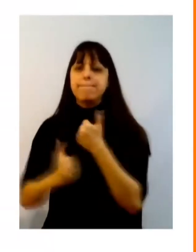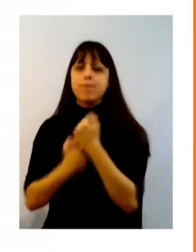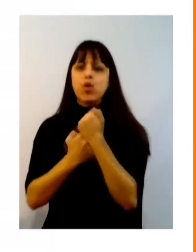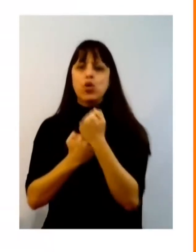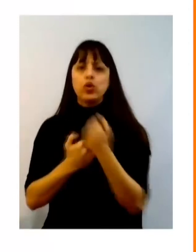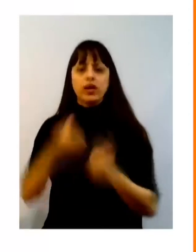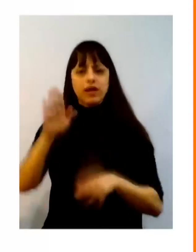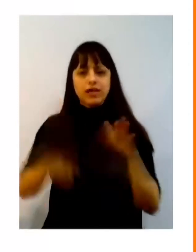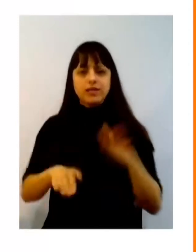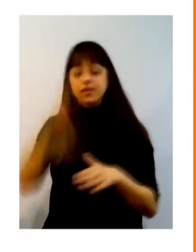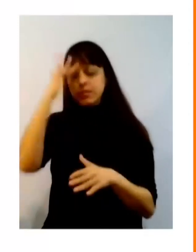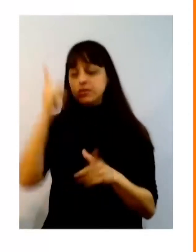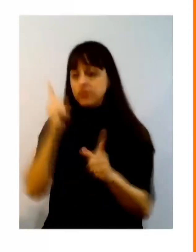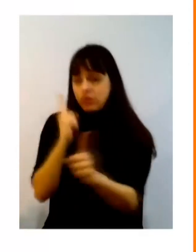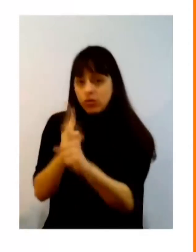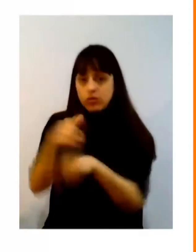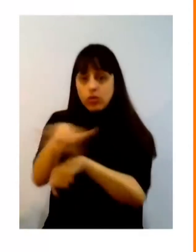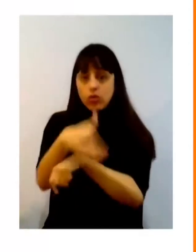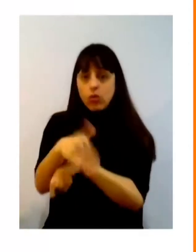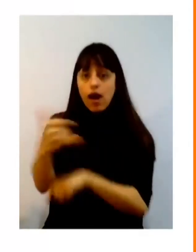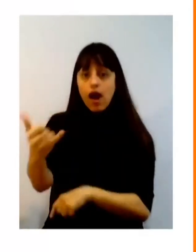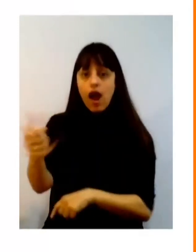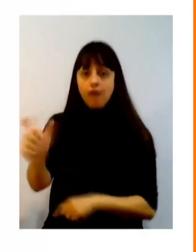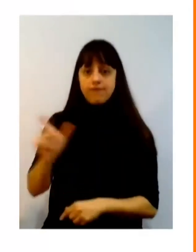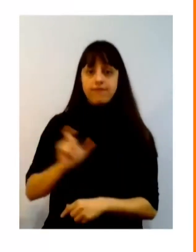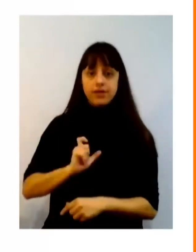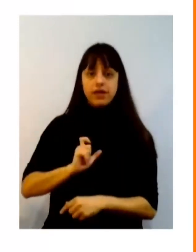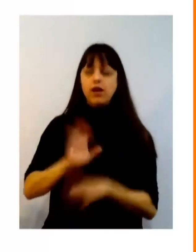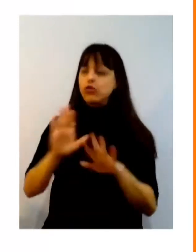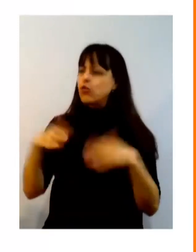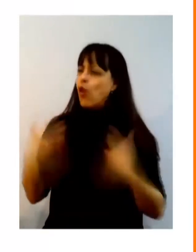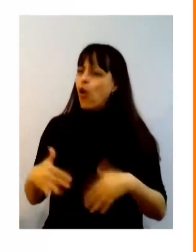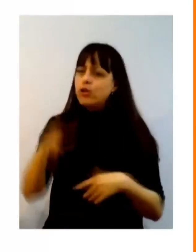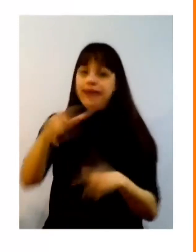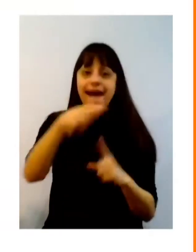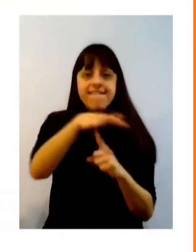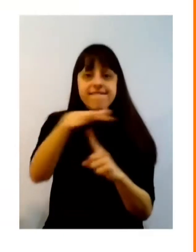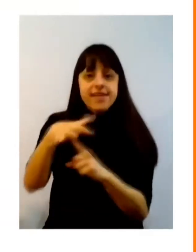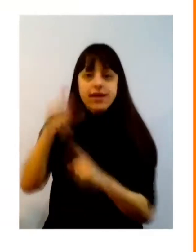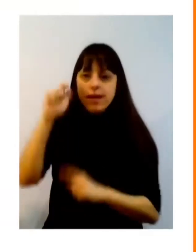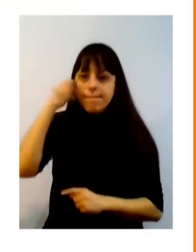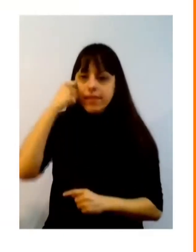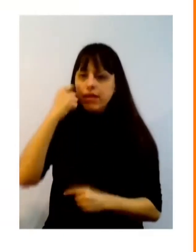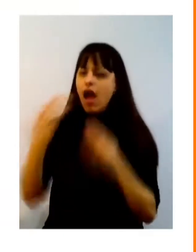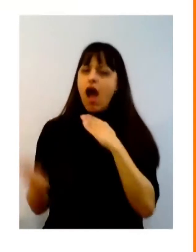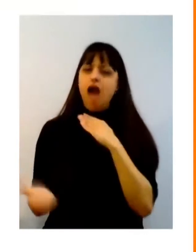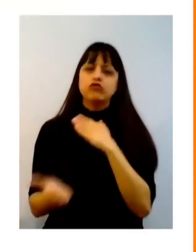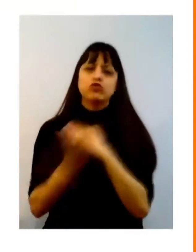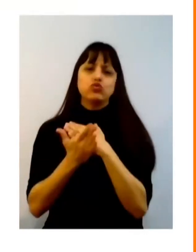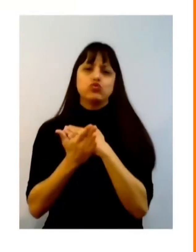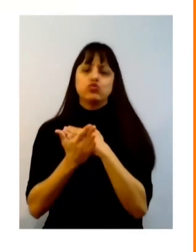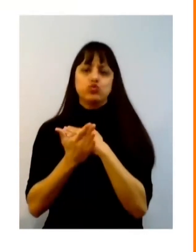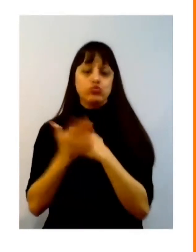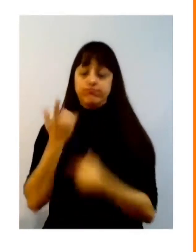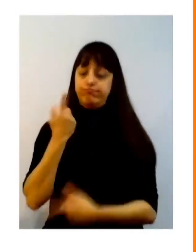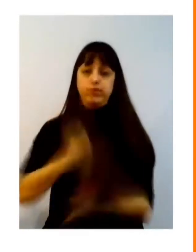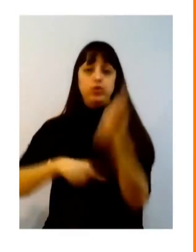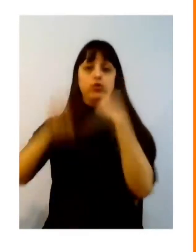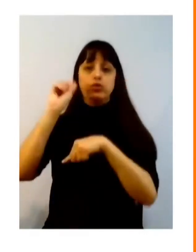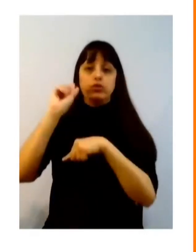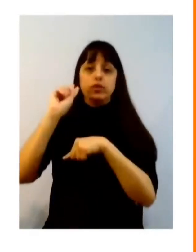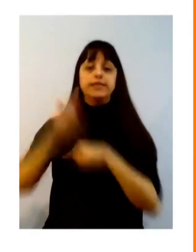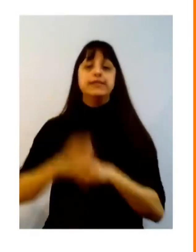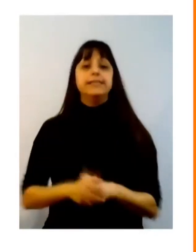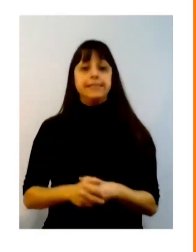na rua que falam meu você não tem noção o é a feira o que aconteceu os